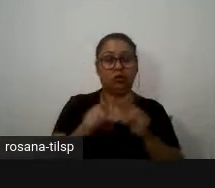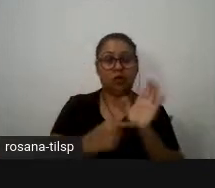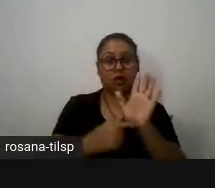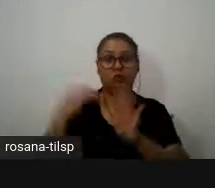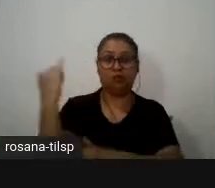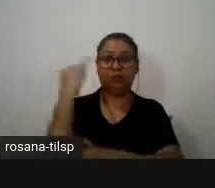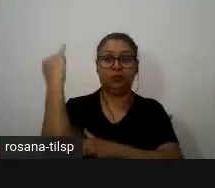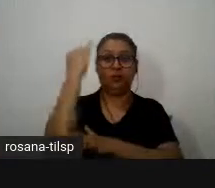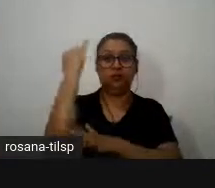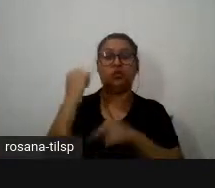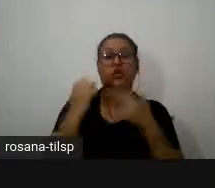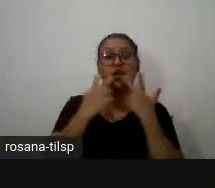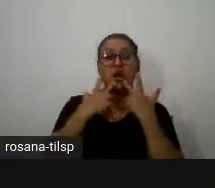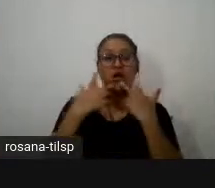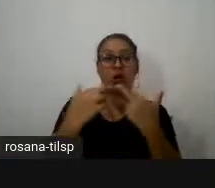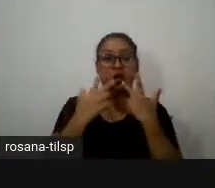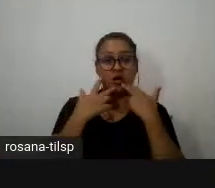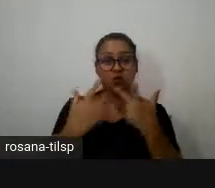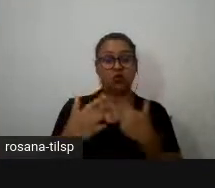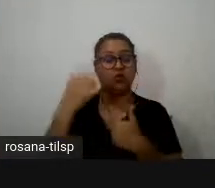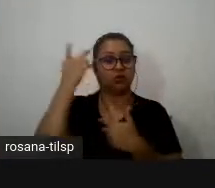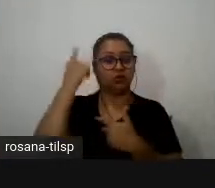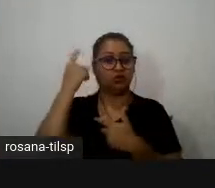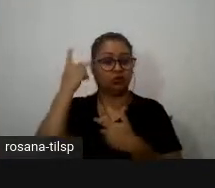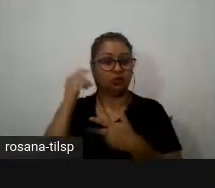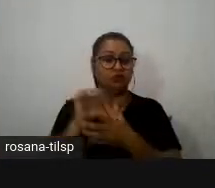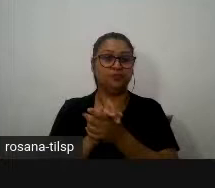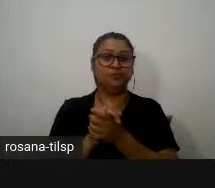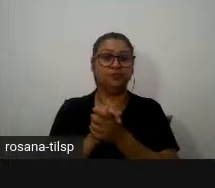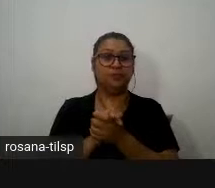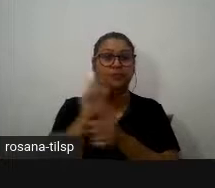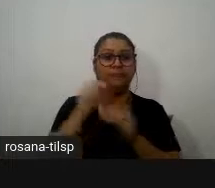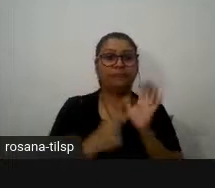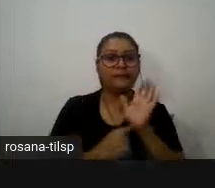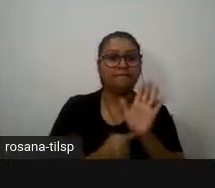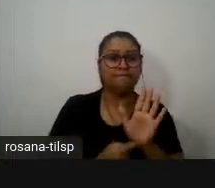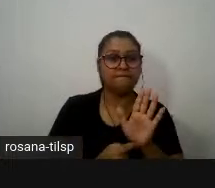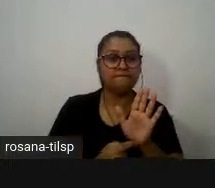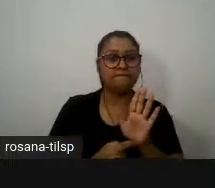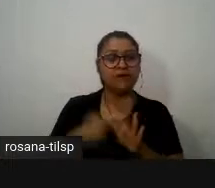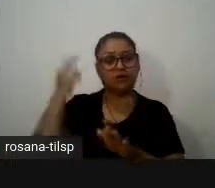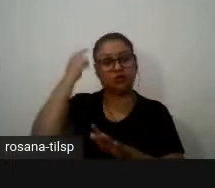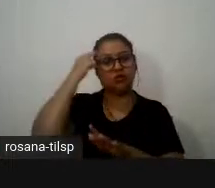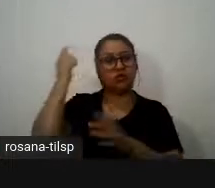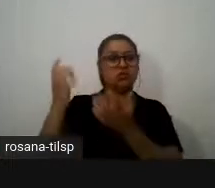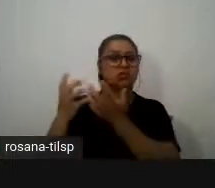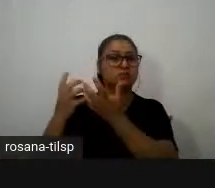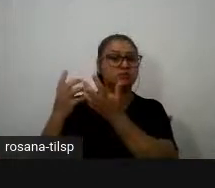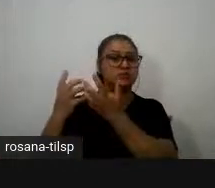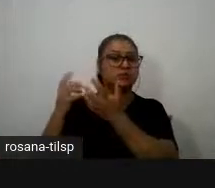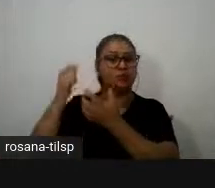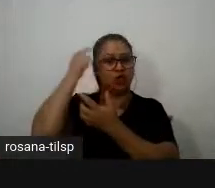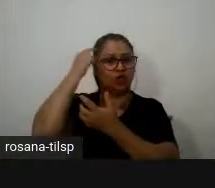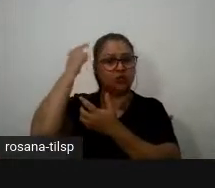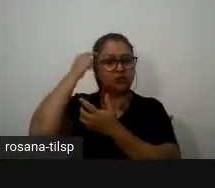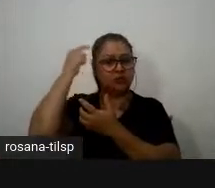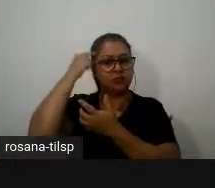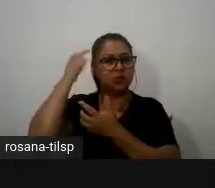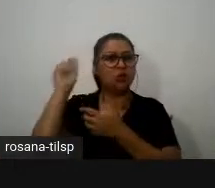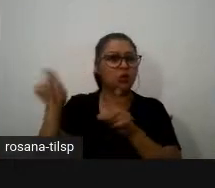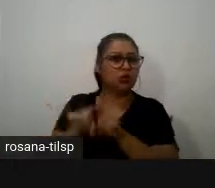de língua natural e Antónia frisou isso muito bem a importância exatamente todo este pensamento também elaborado pelo Saussure